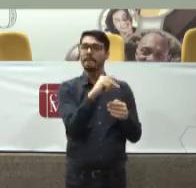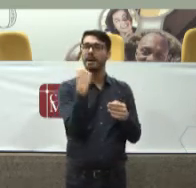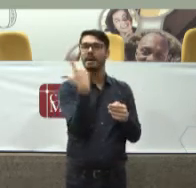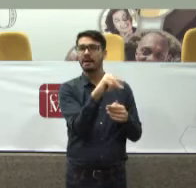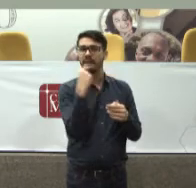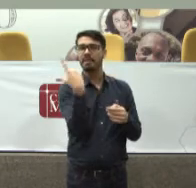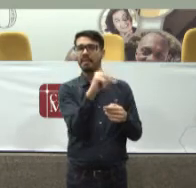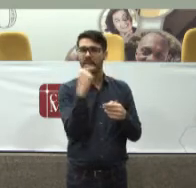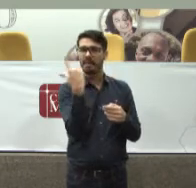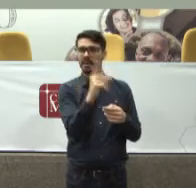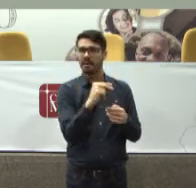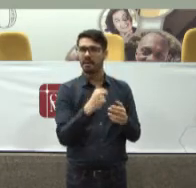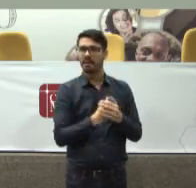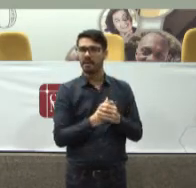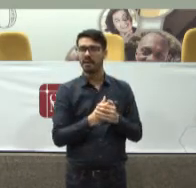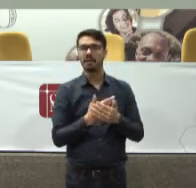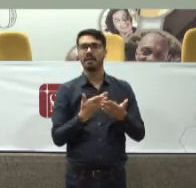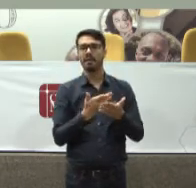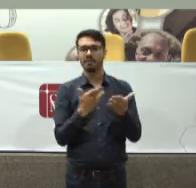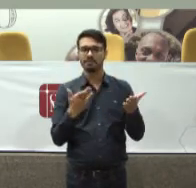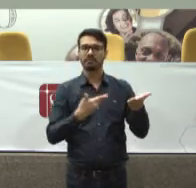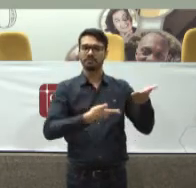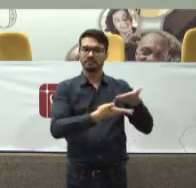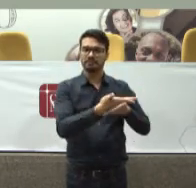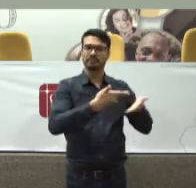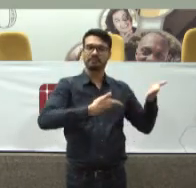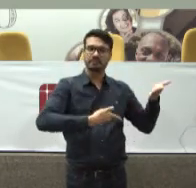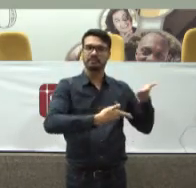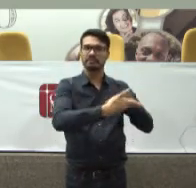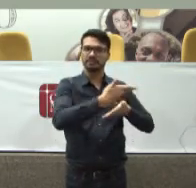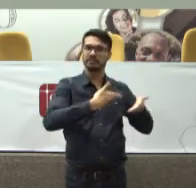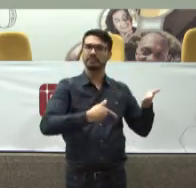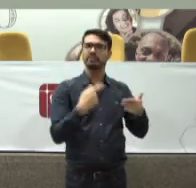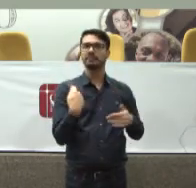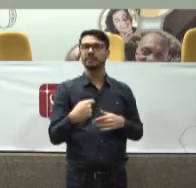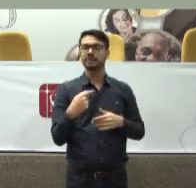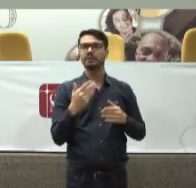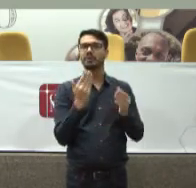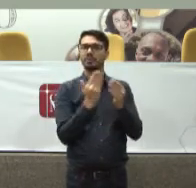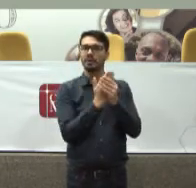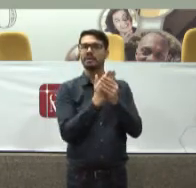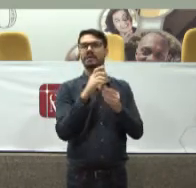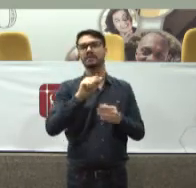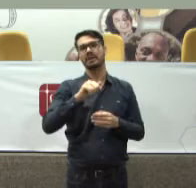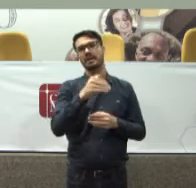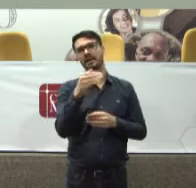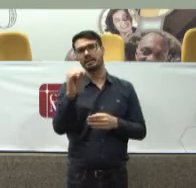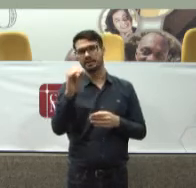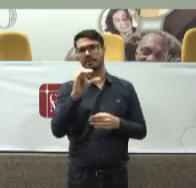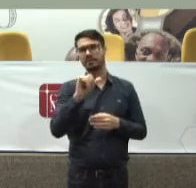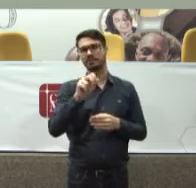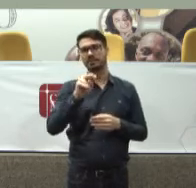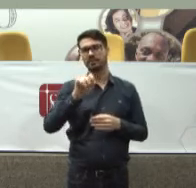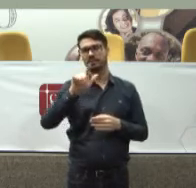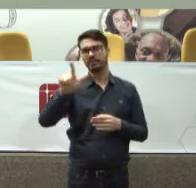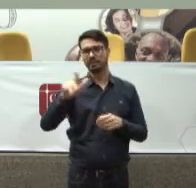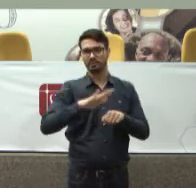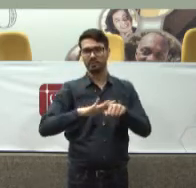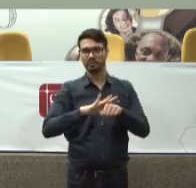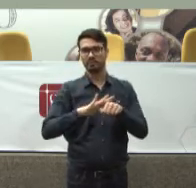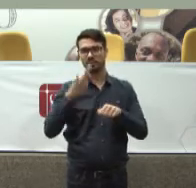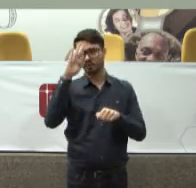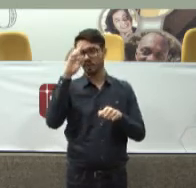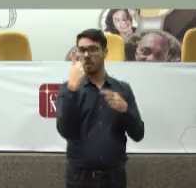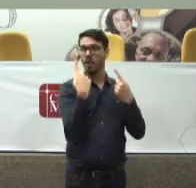Nós então Sem perder o processo De negociação Tivemos que entrar Com uma ação civil pública Para obstar A polícia militar De